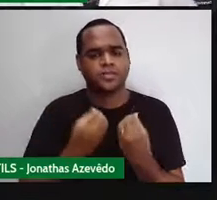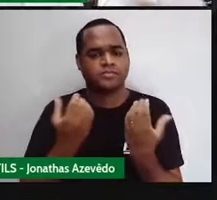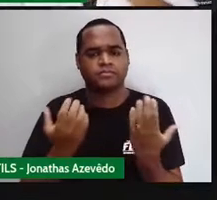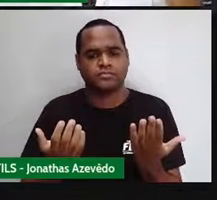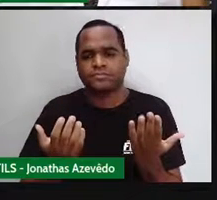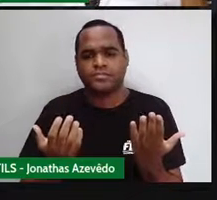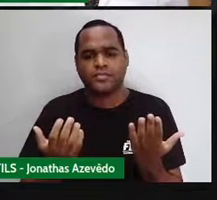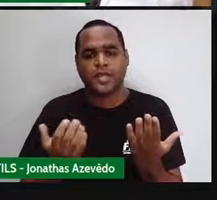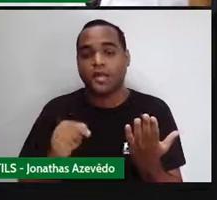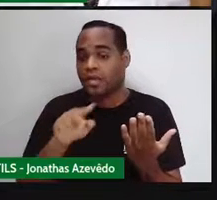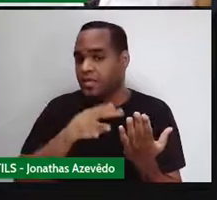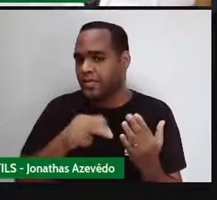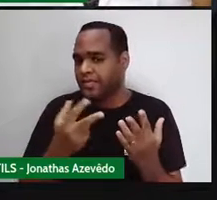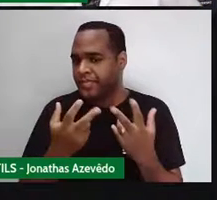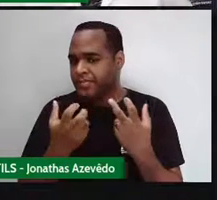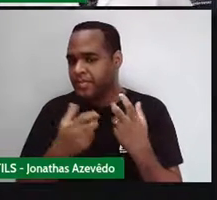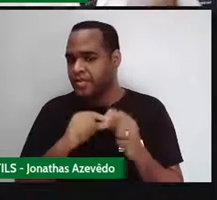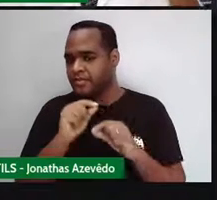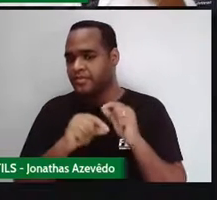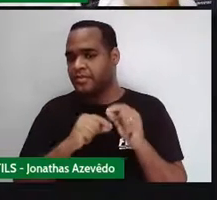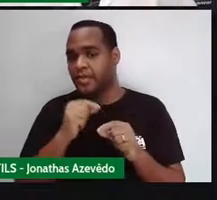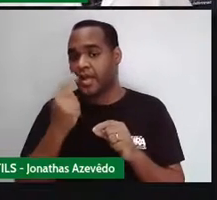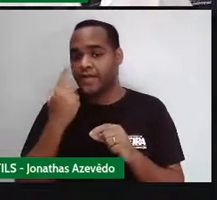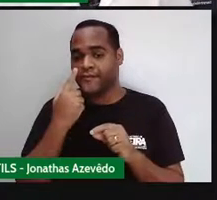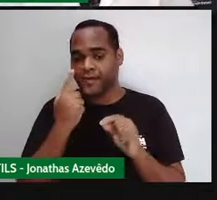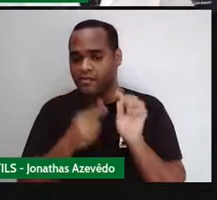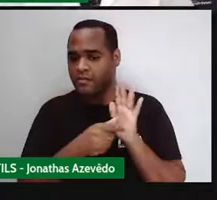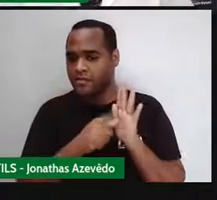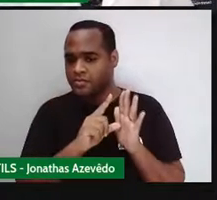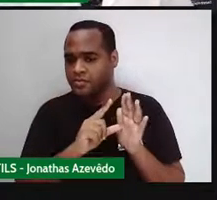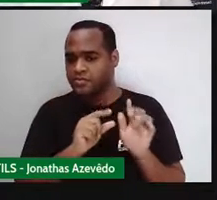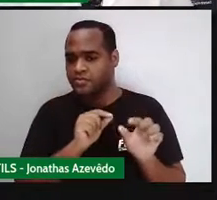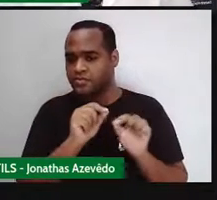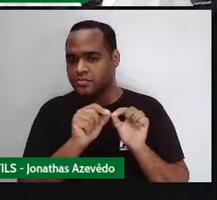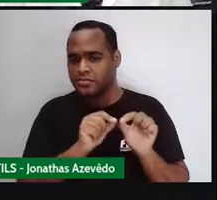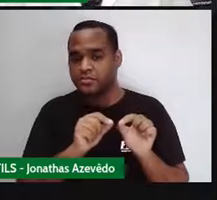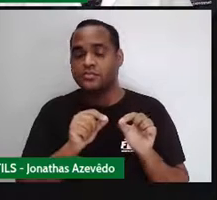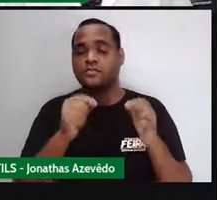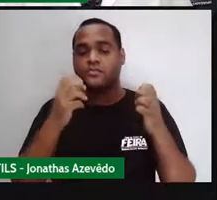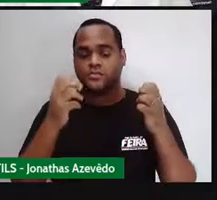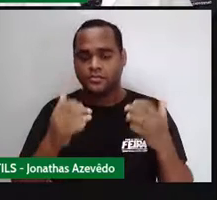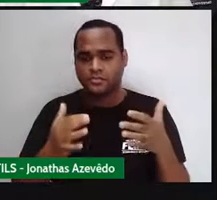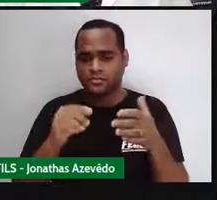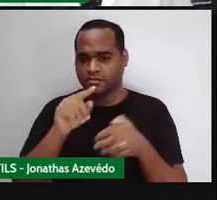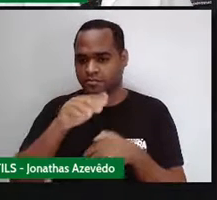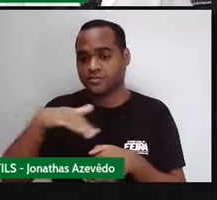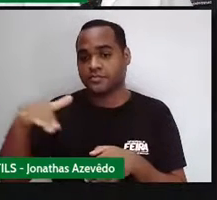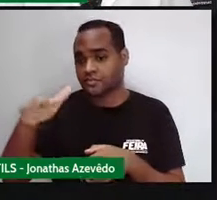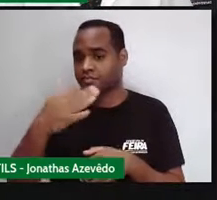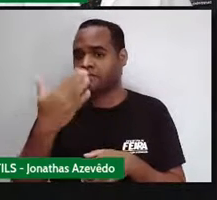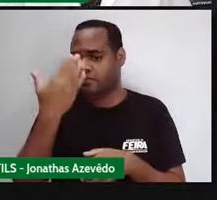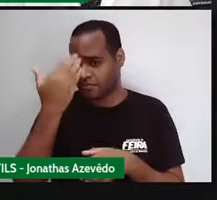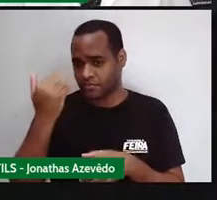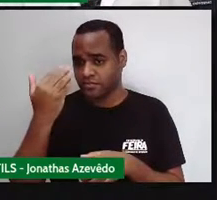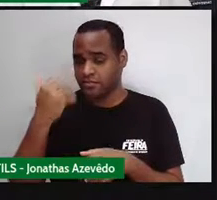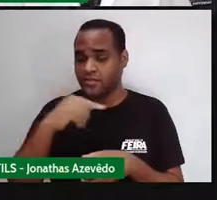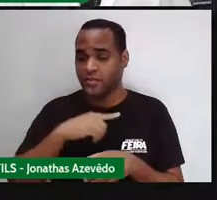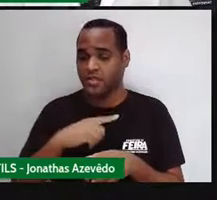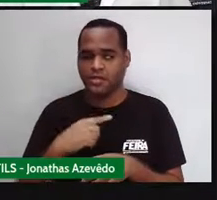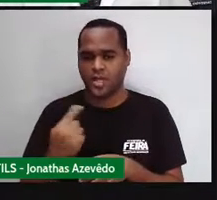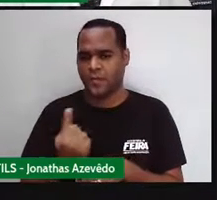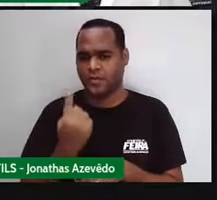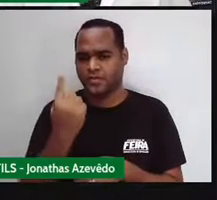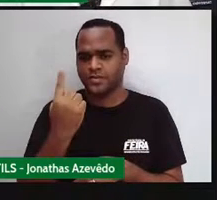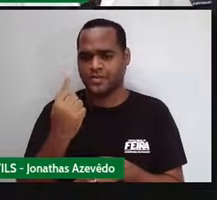A gente viu, né? Antes, que essa altura